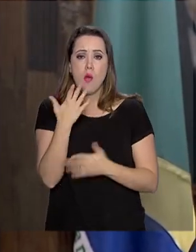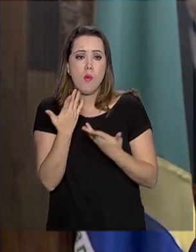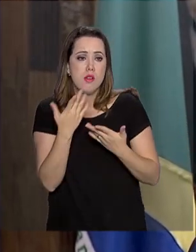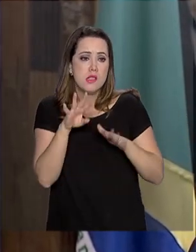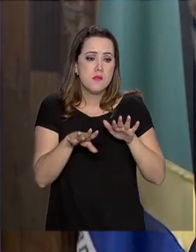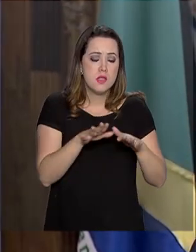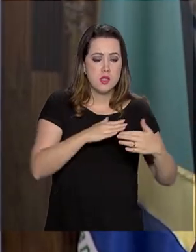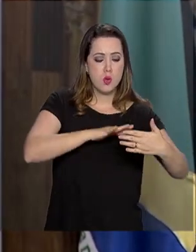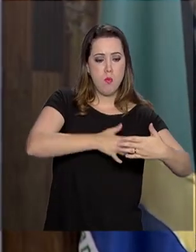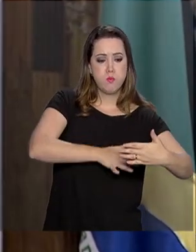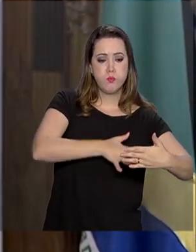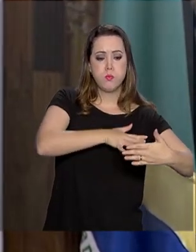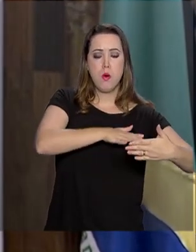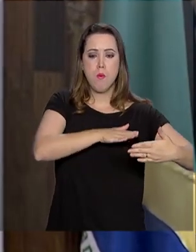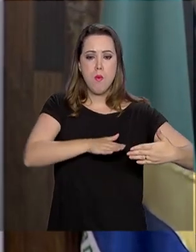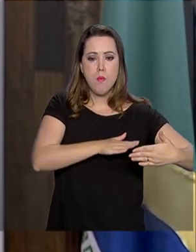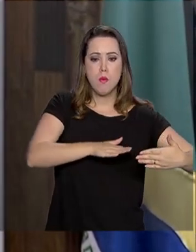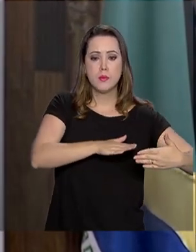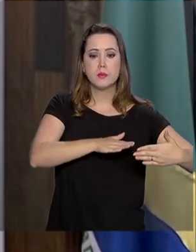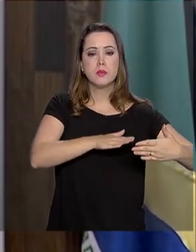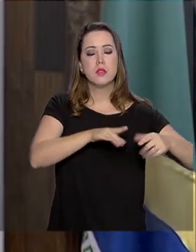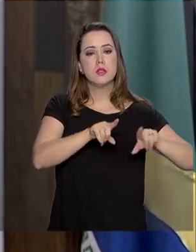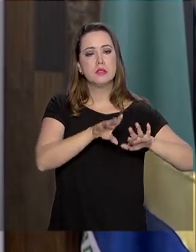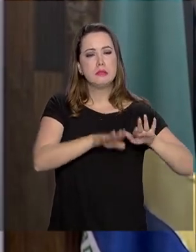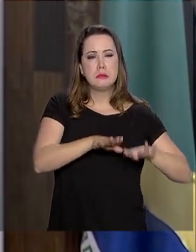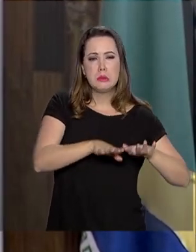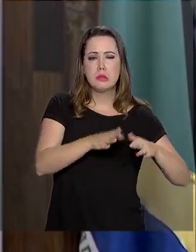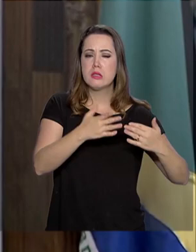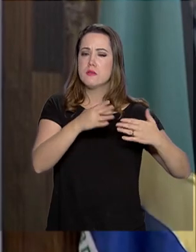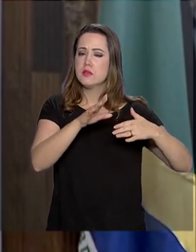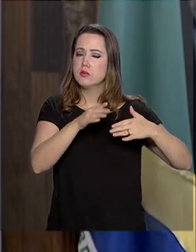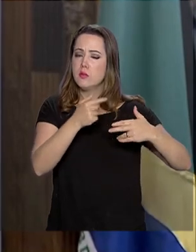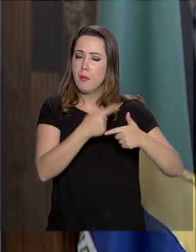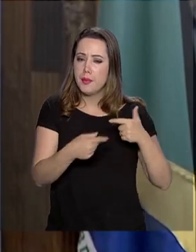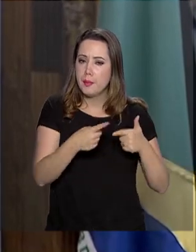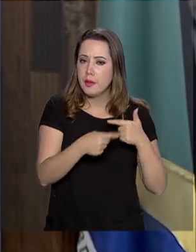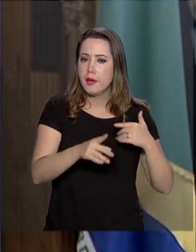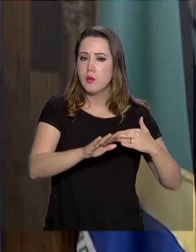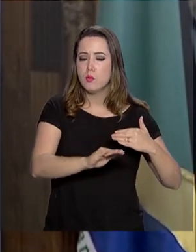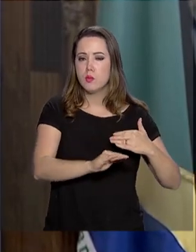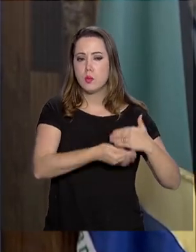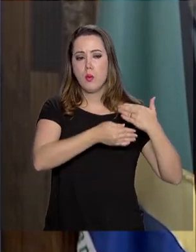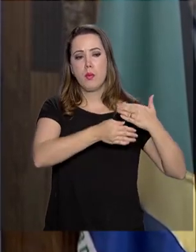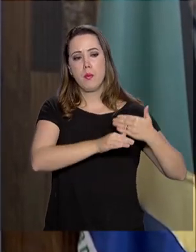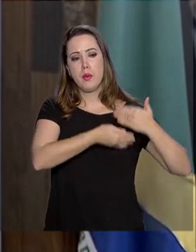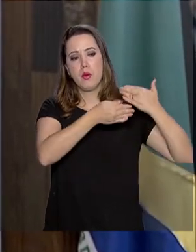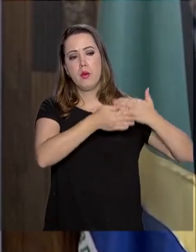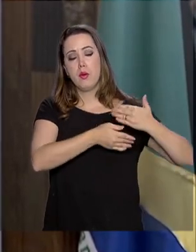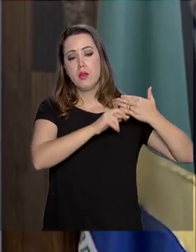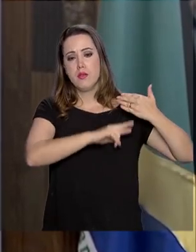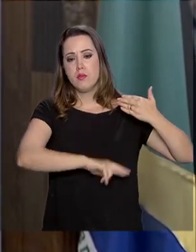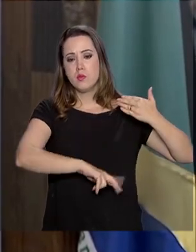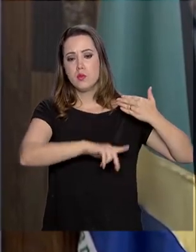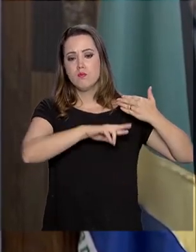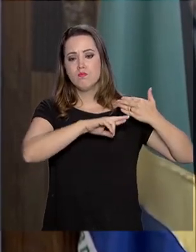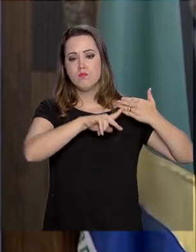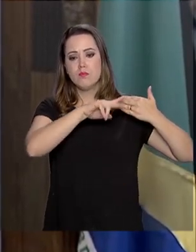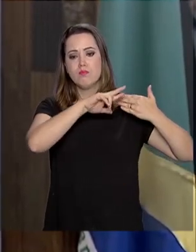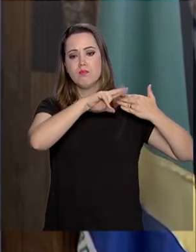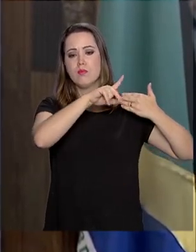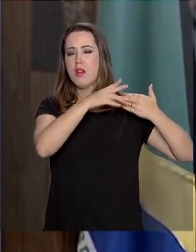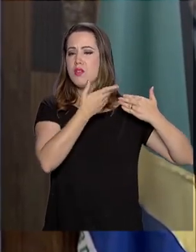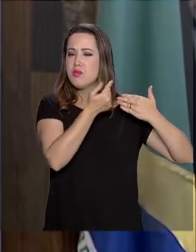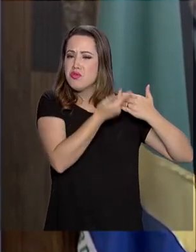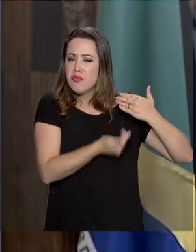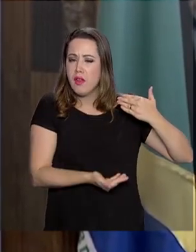água. E cada vez que você coloca o material, você consegue fazer uma mudança na densidade ali. Ou seja, é